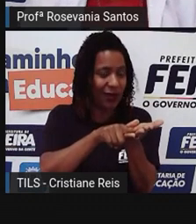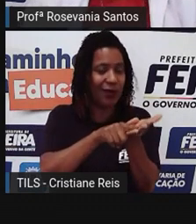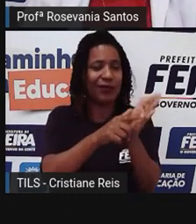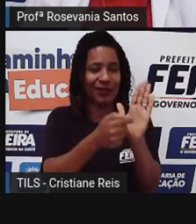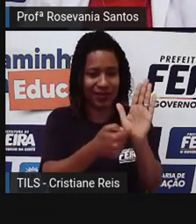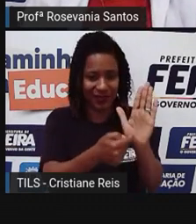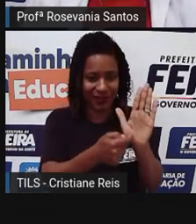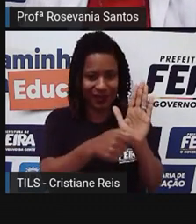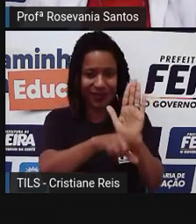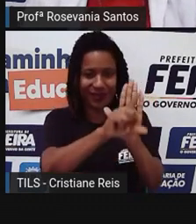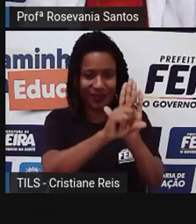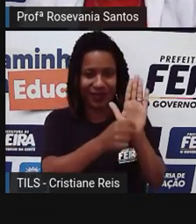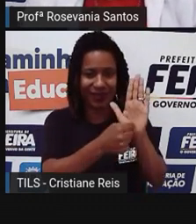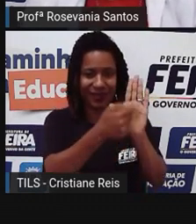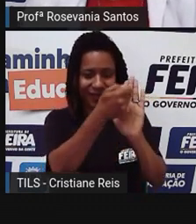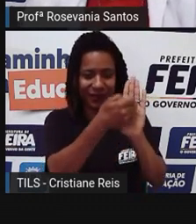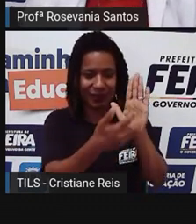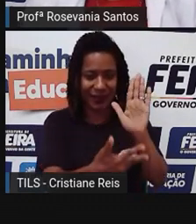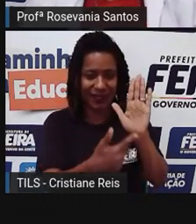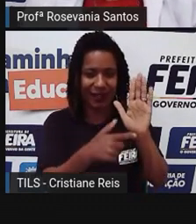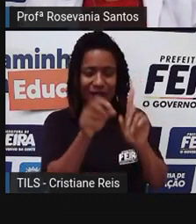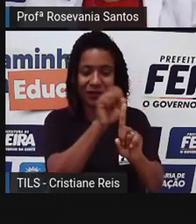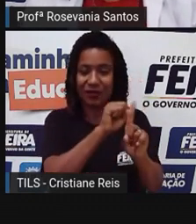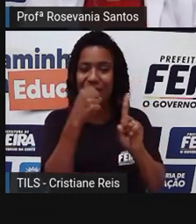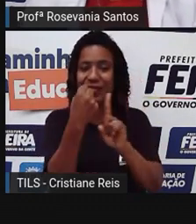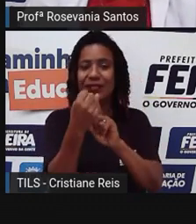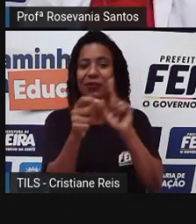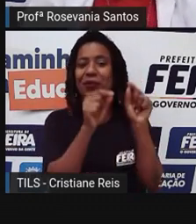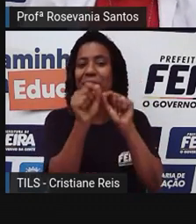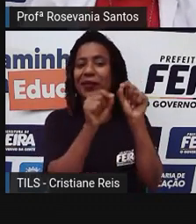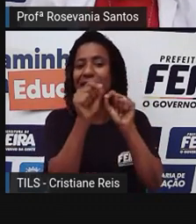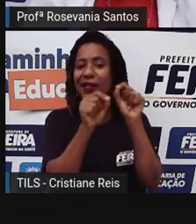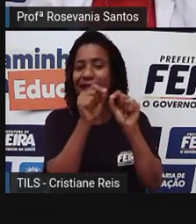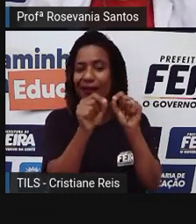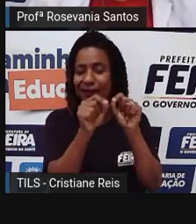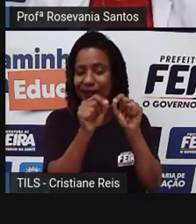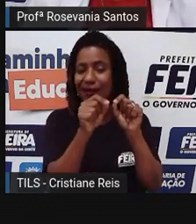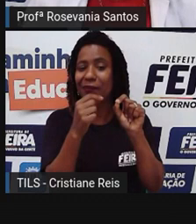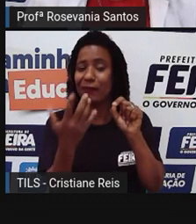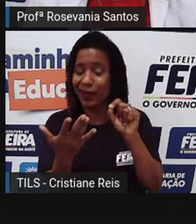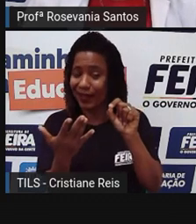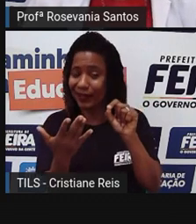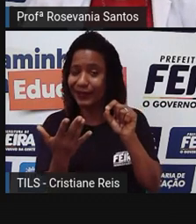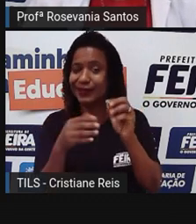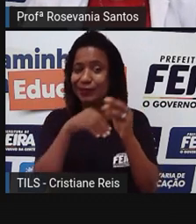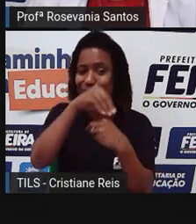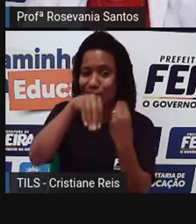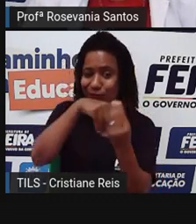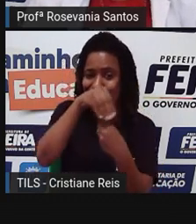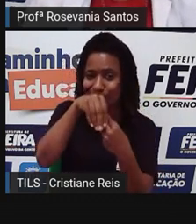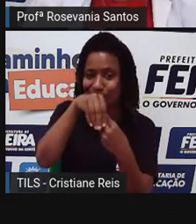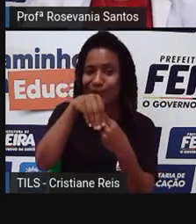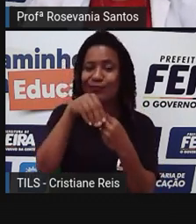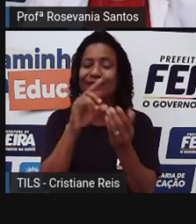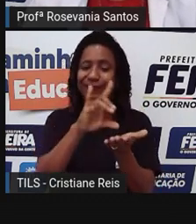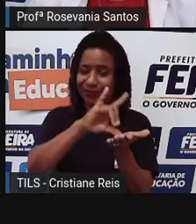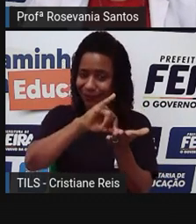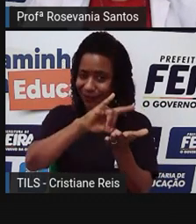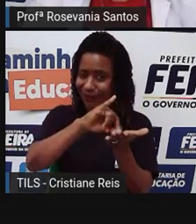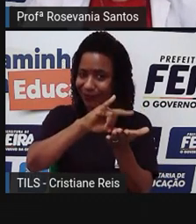classes e tem, também, essa questão da entrada da economia capitalista dentro, né, do socialismo.